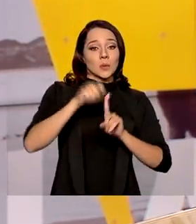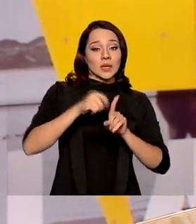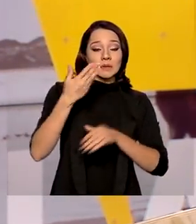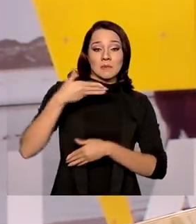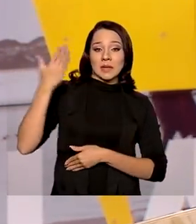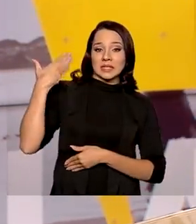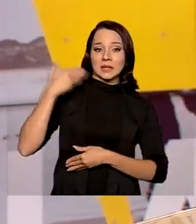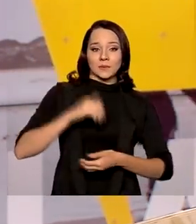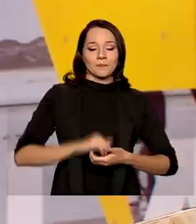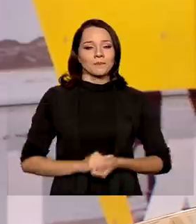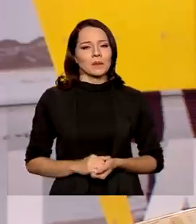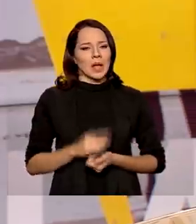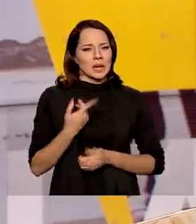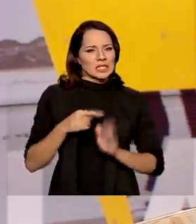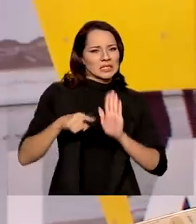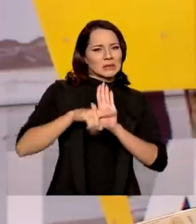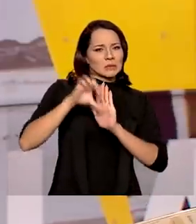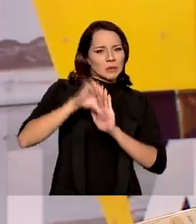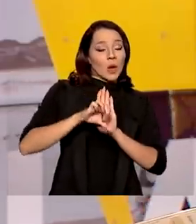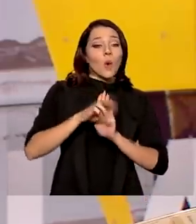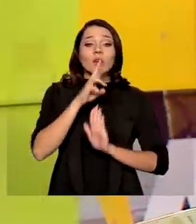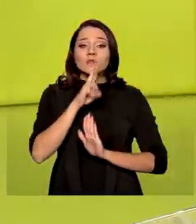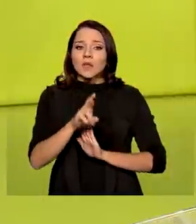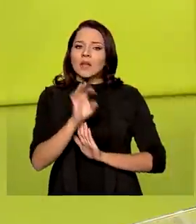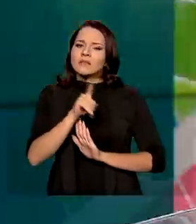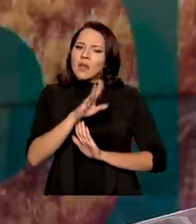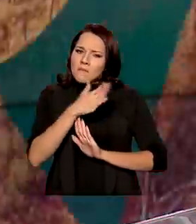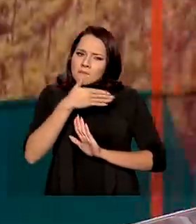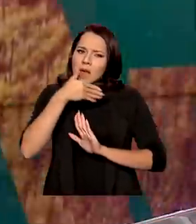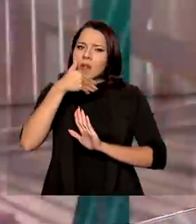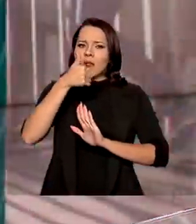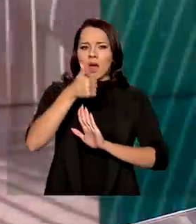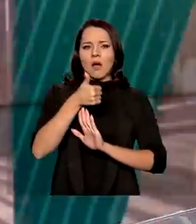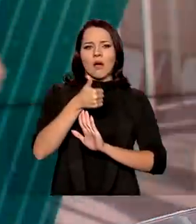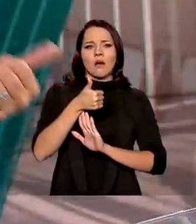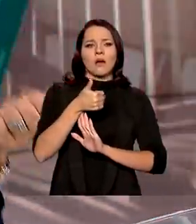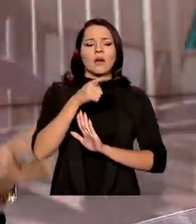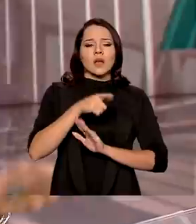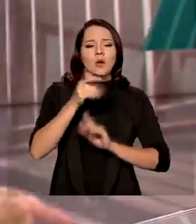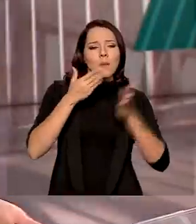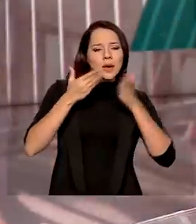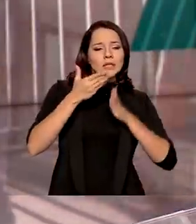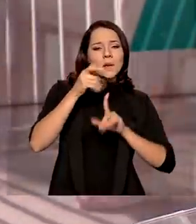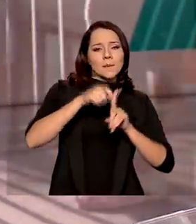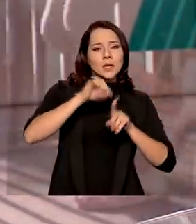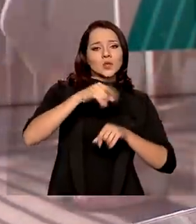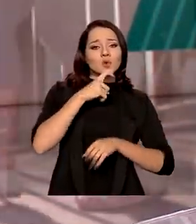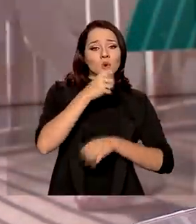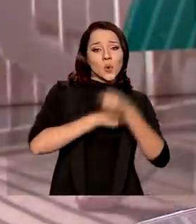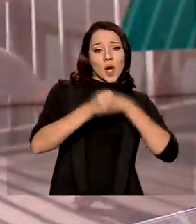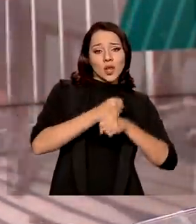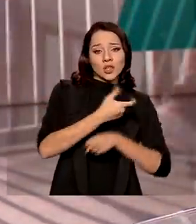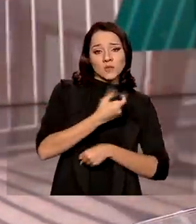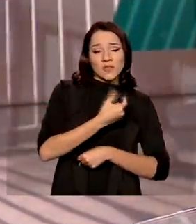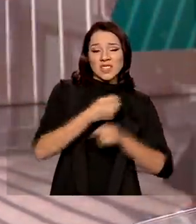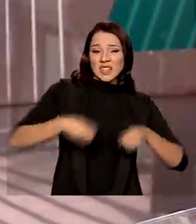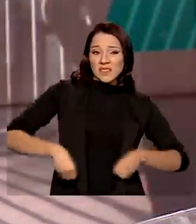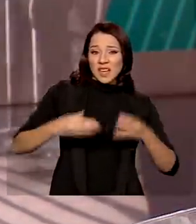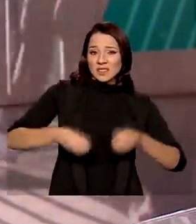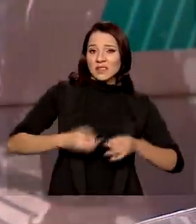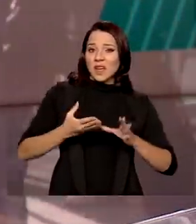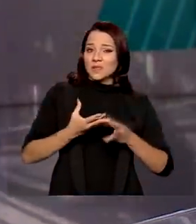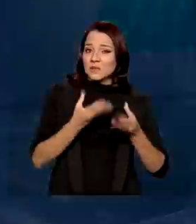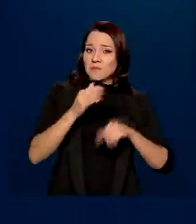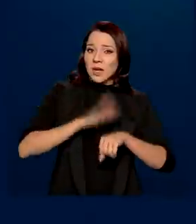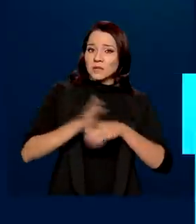passado. Apesar de negativo, o resultado apresenta uma melhora em relação a julho de 2020, ano de gastos por conta da